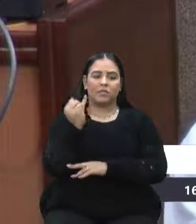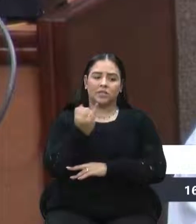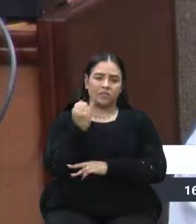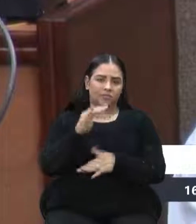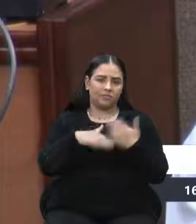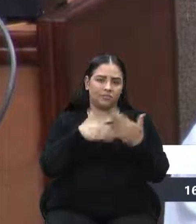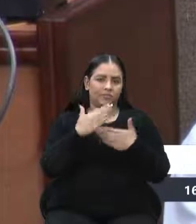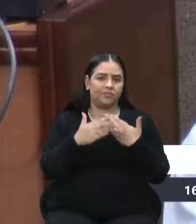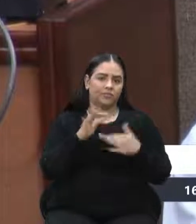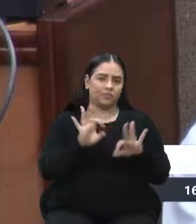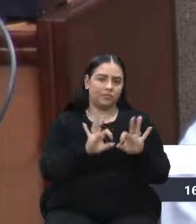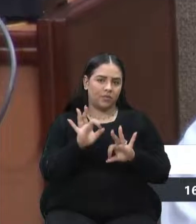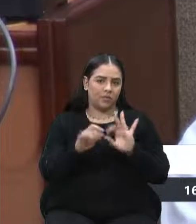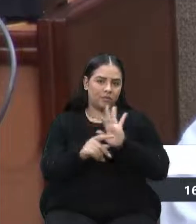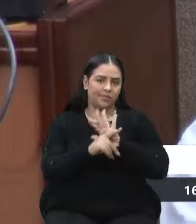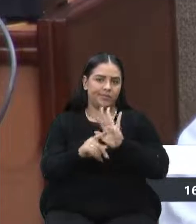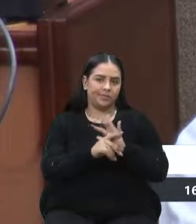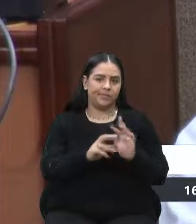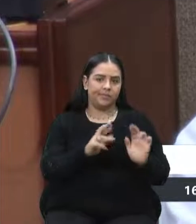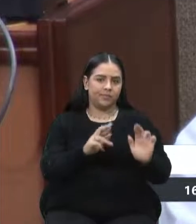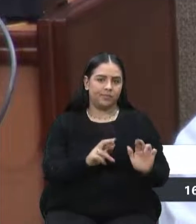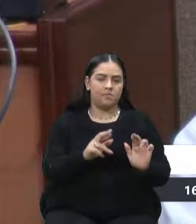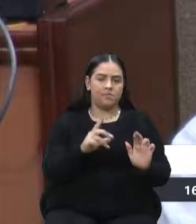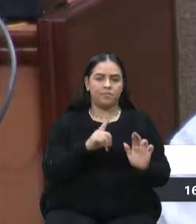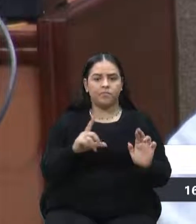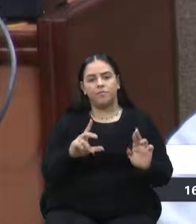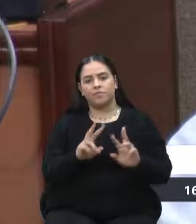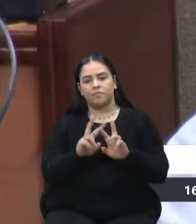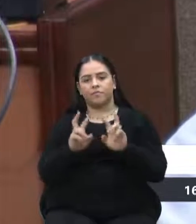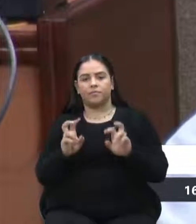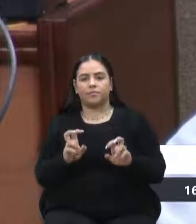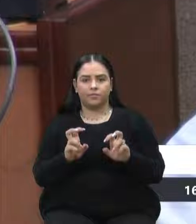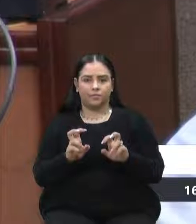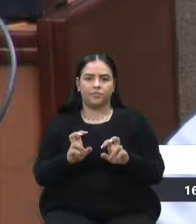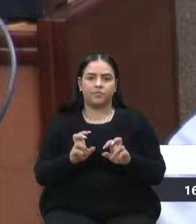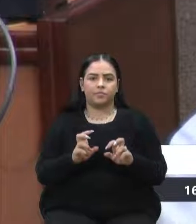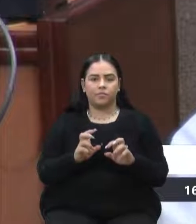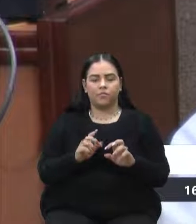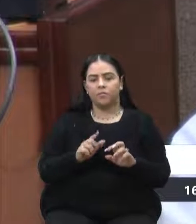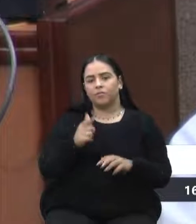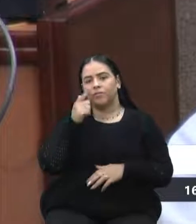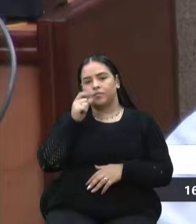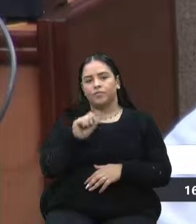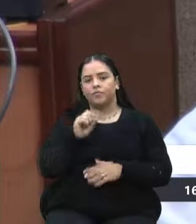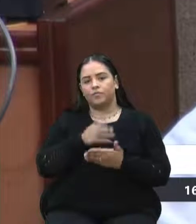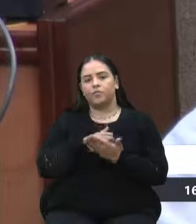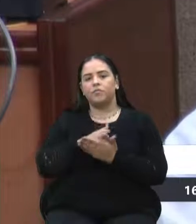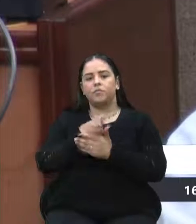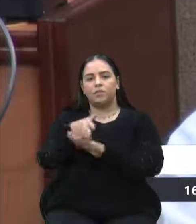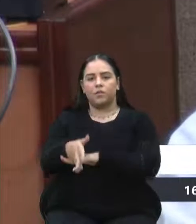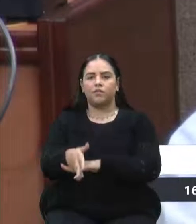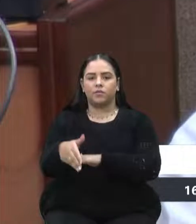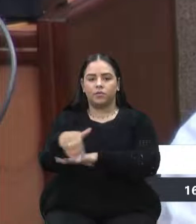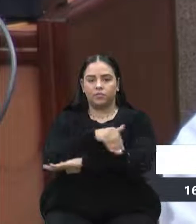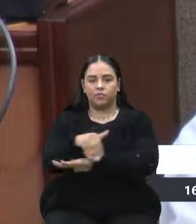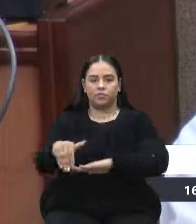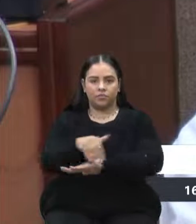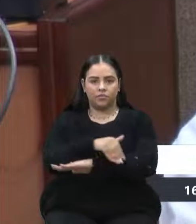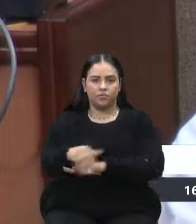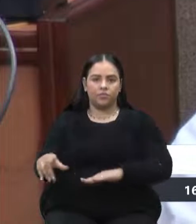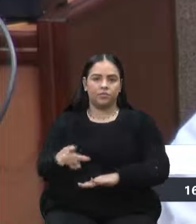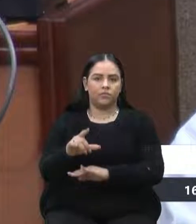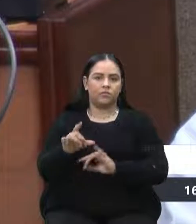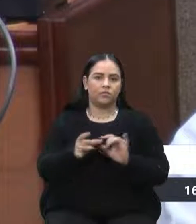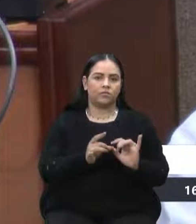organizado da região. Então, tem essa questão dos acessos, das estradas, daquela sobra dos 30